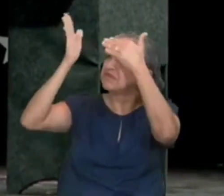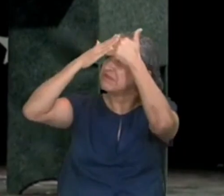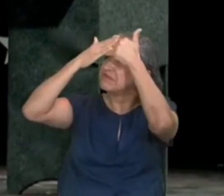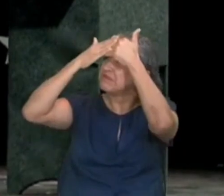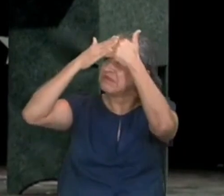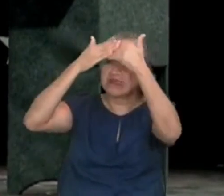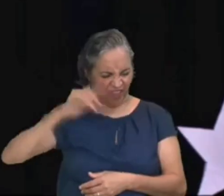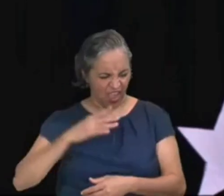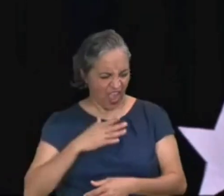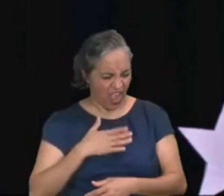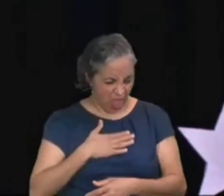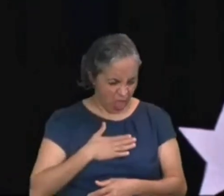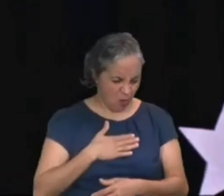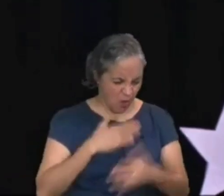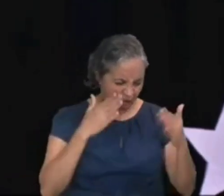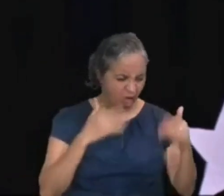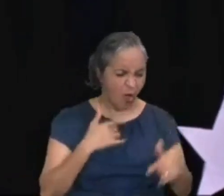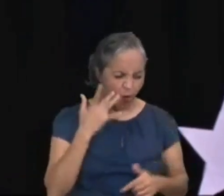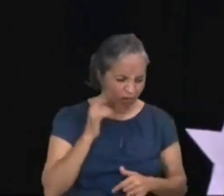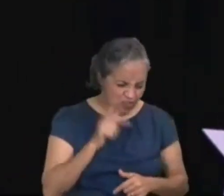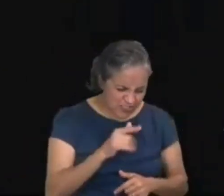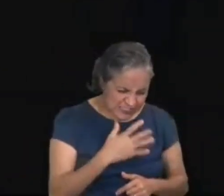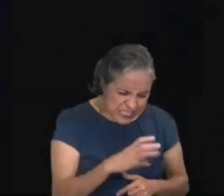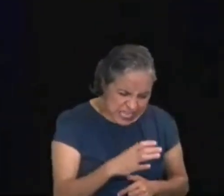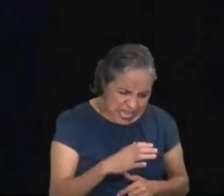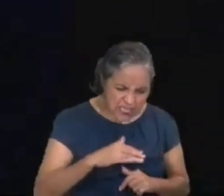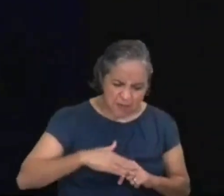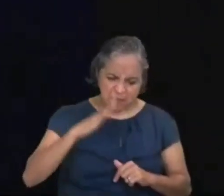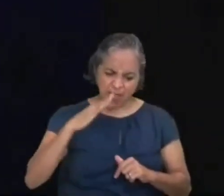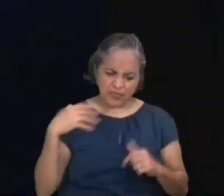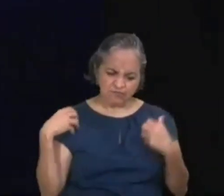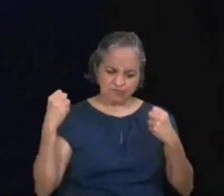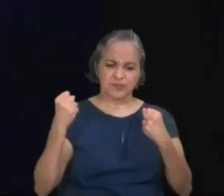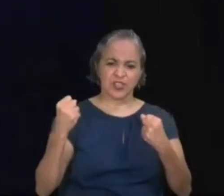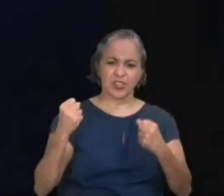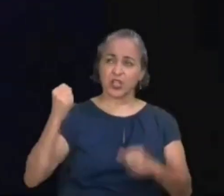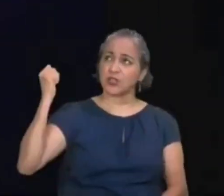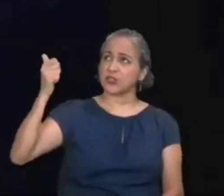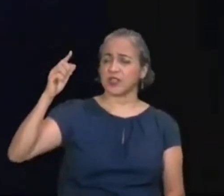o que é Ele, mas você tem que entender conforme a Bíblia fala quem é Deus.